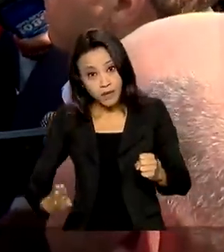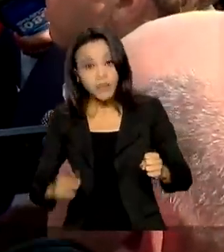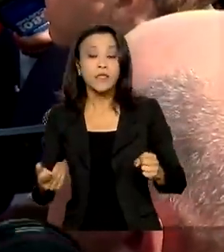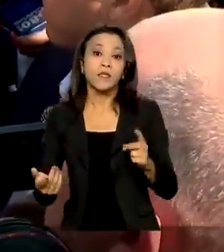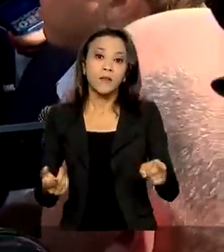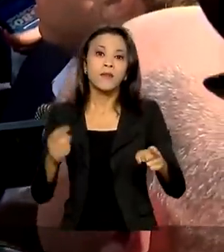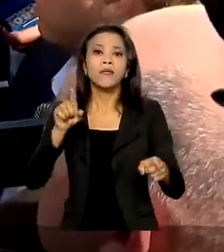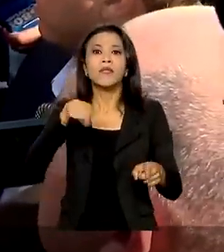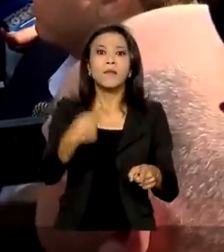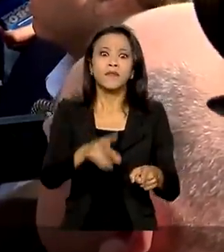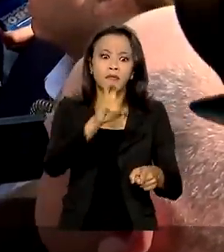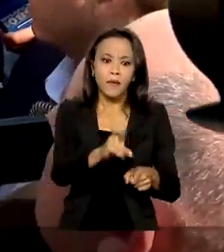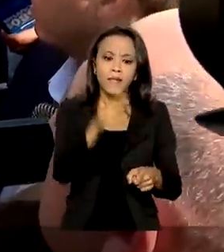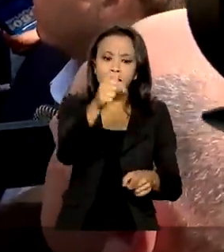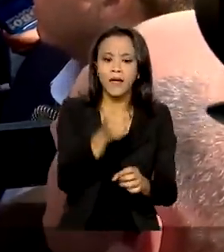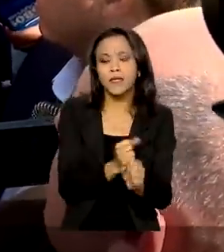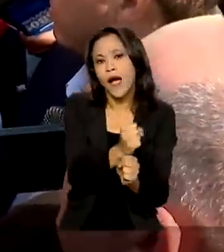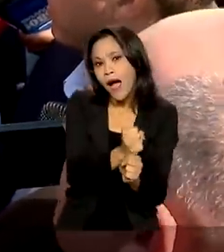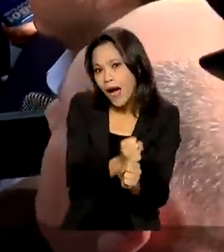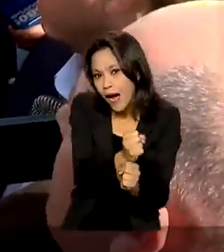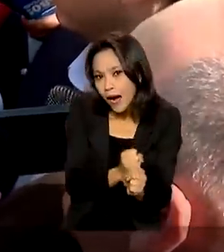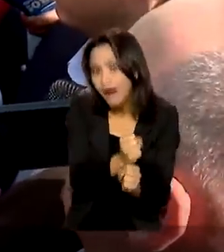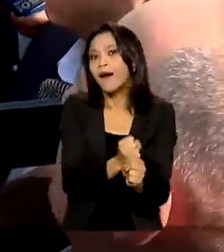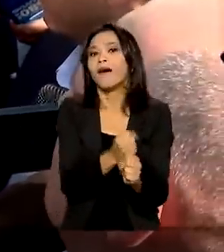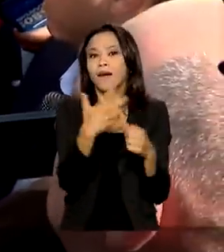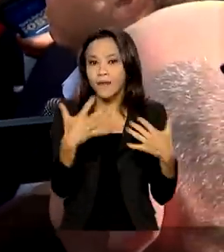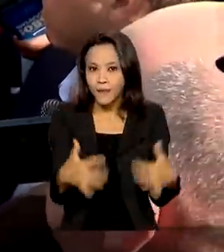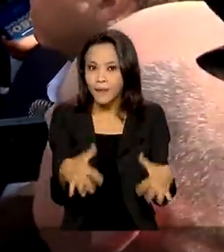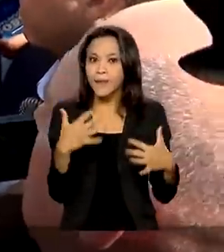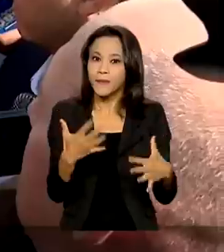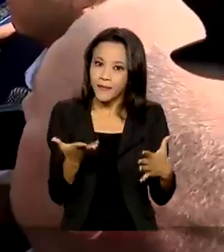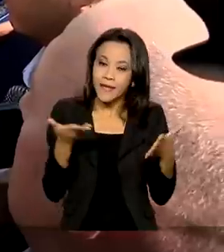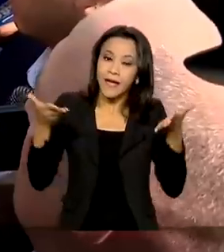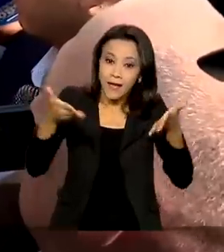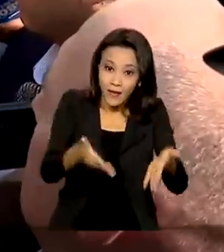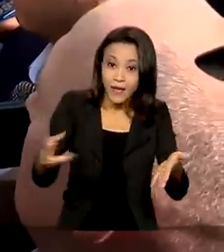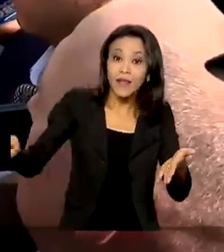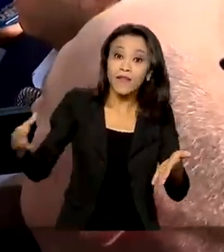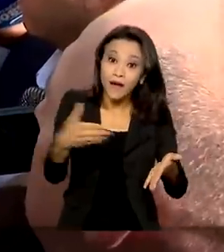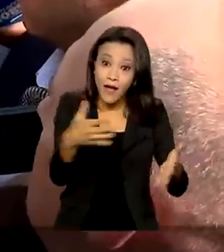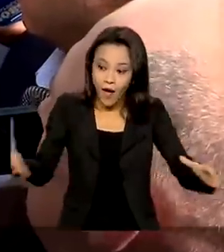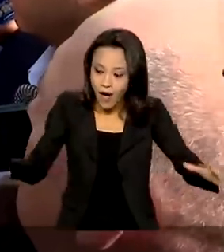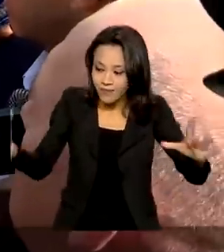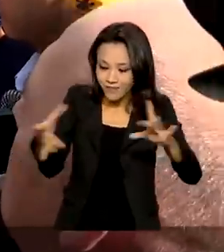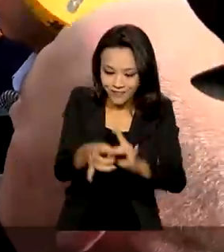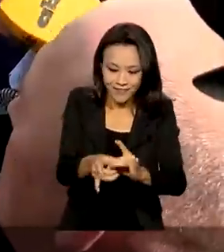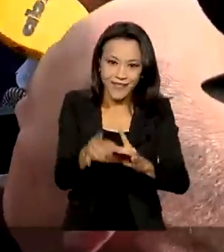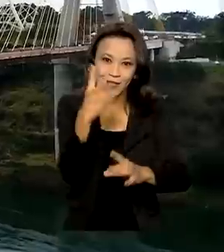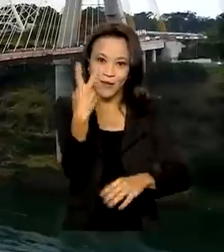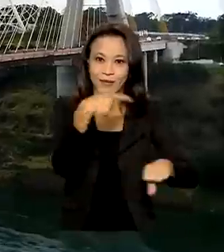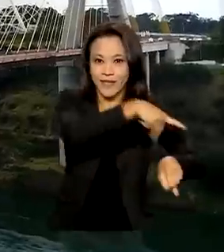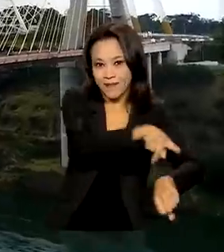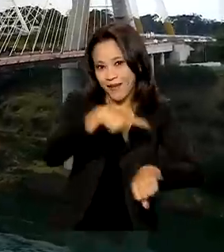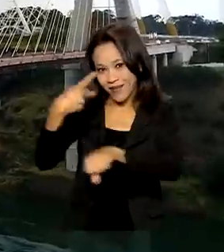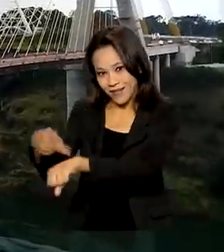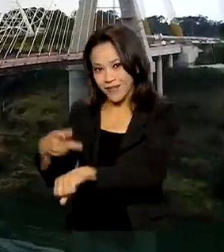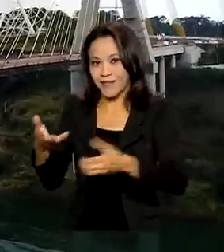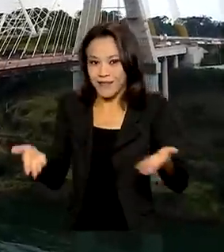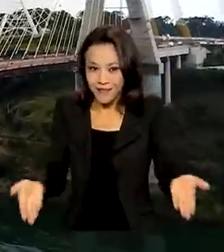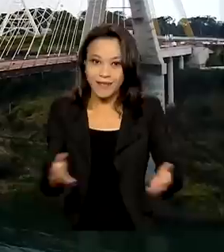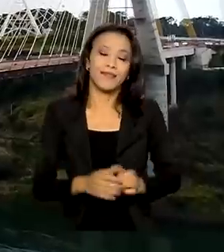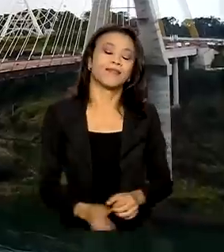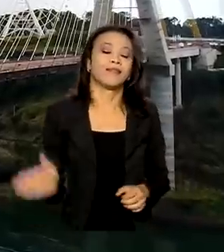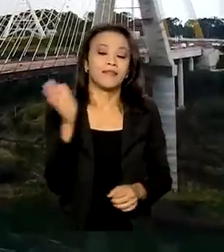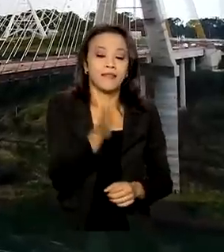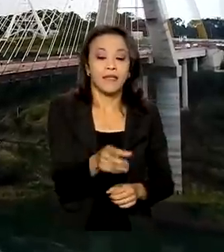de 57 anos podemos fazer outro puente que vai ajudar a esta conectividade entre dois países irmãos. 91%